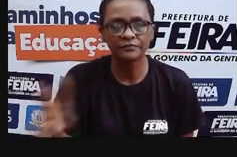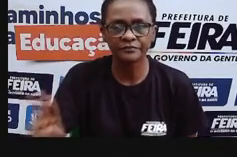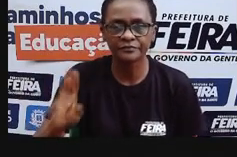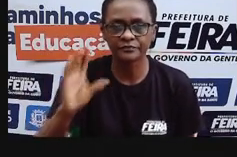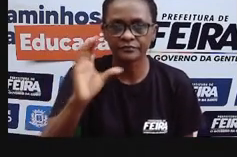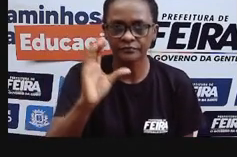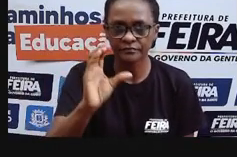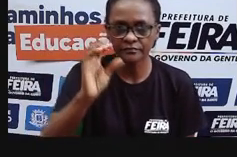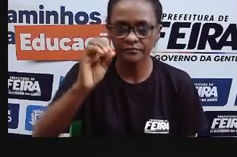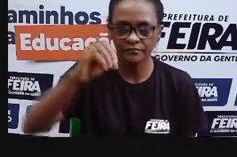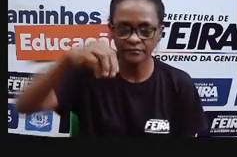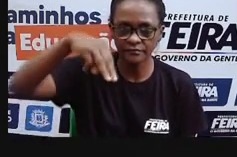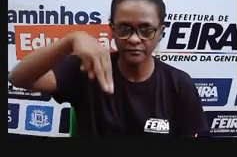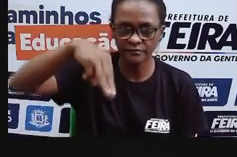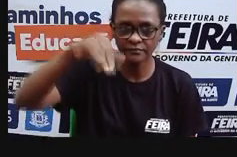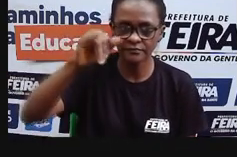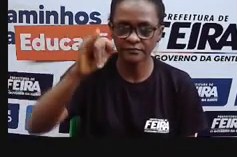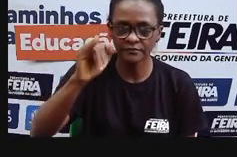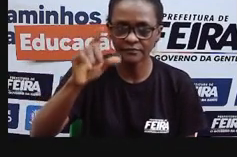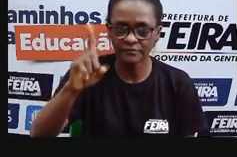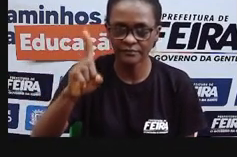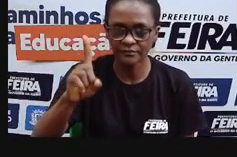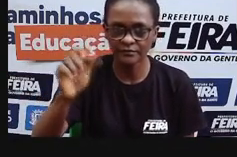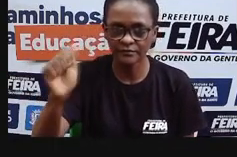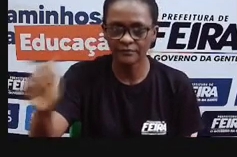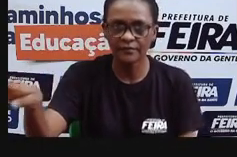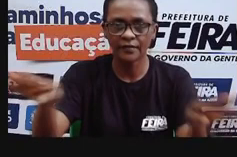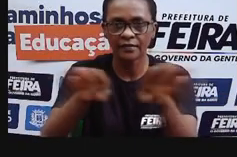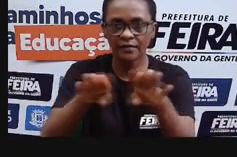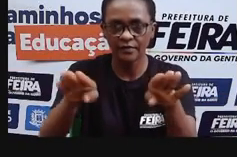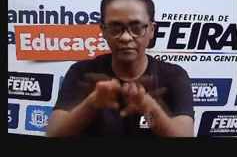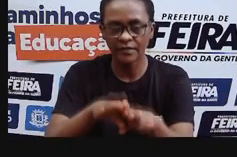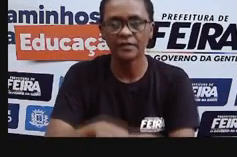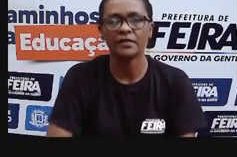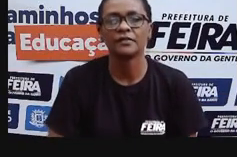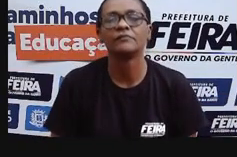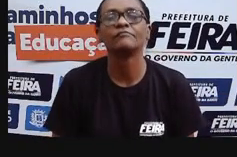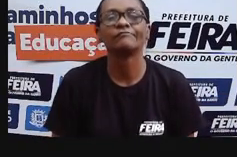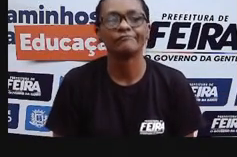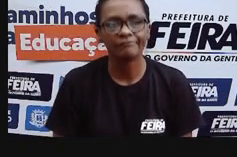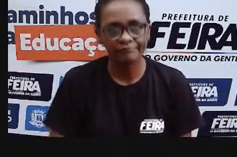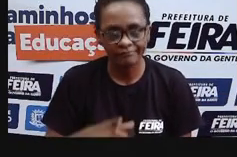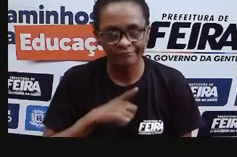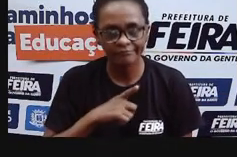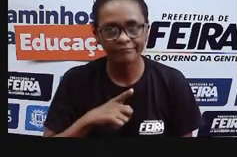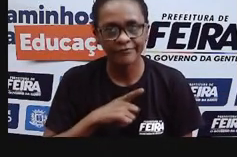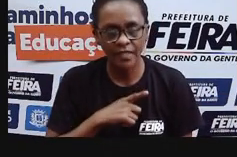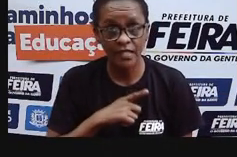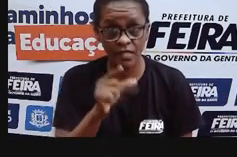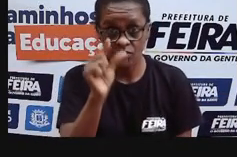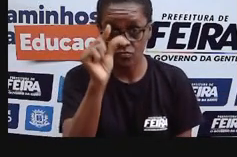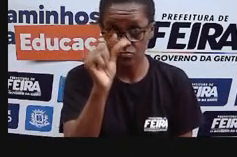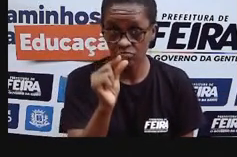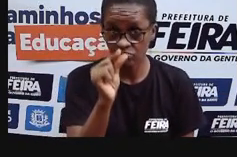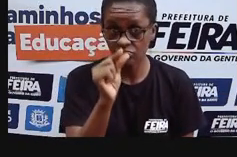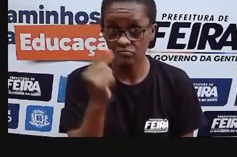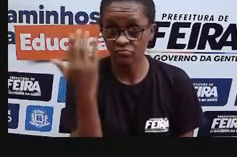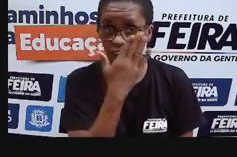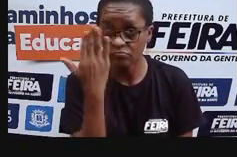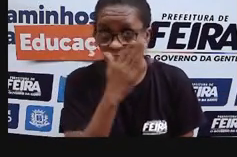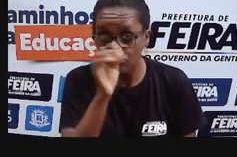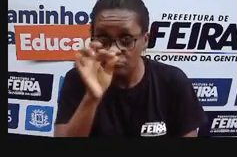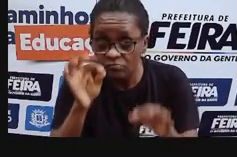né? Os micro-organismos, eles são essenciais para muitas comidas, para muitos